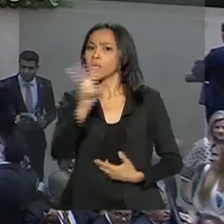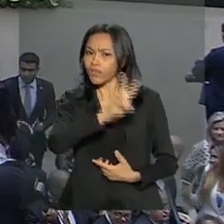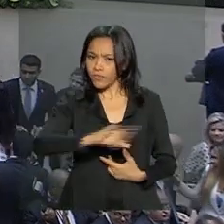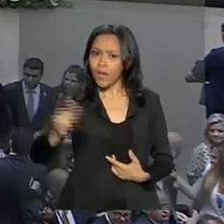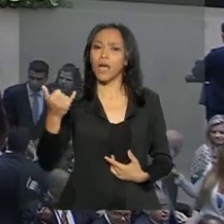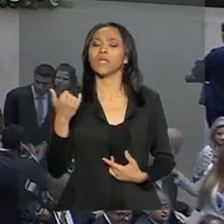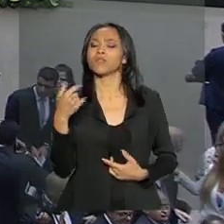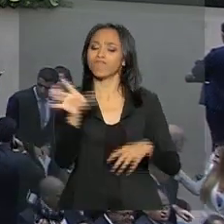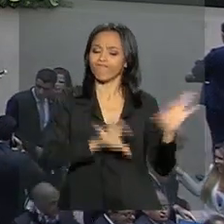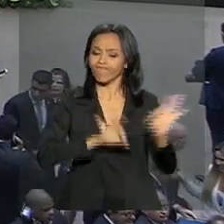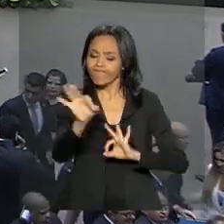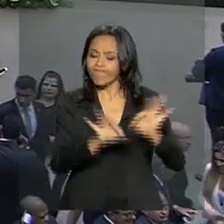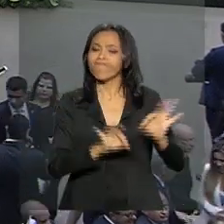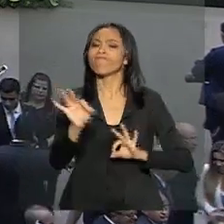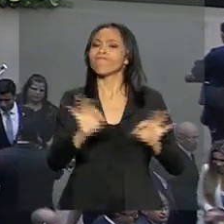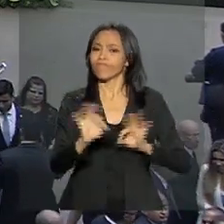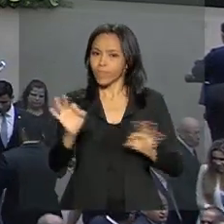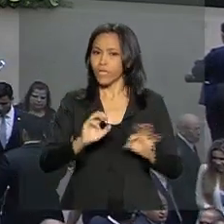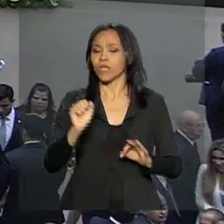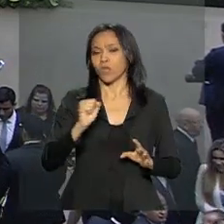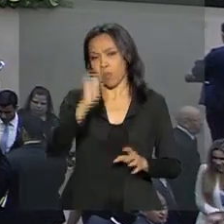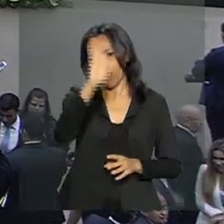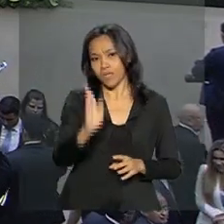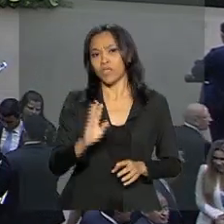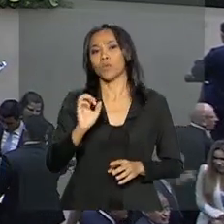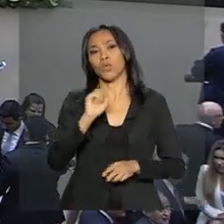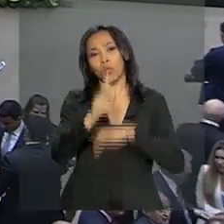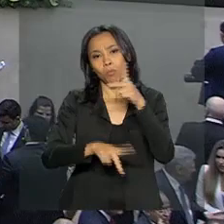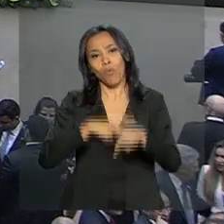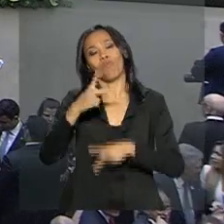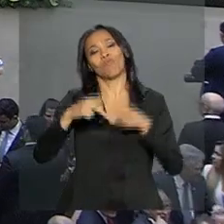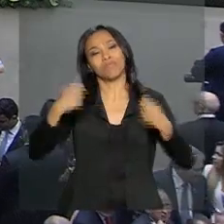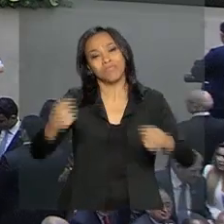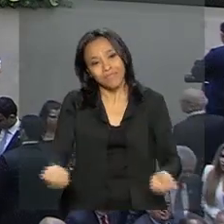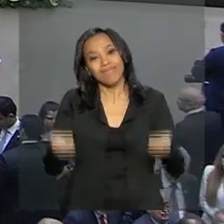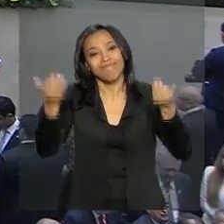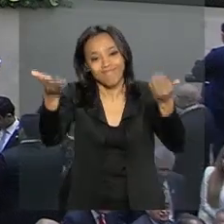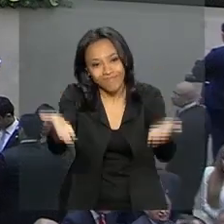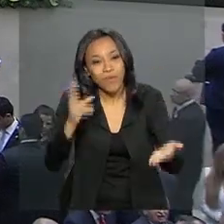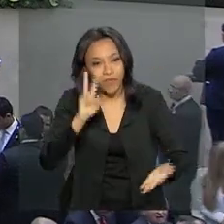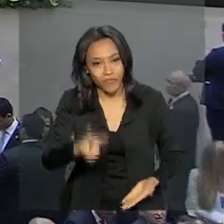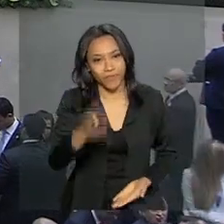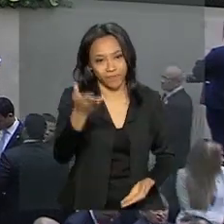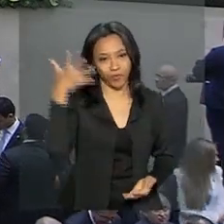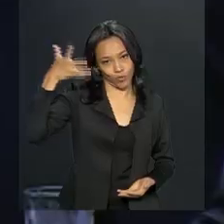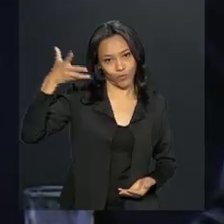um Brasil que o povo merece. Vamos assistir a um trecho da fala do presidente eleito.